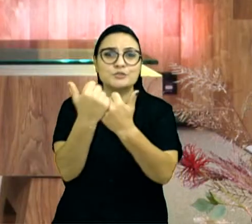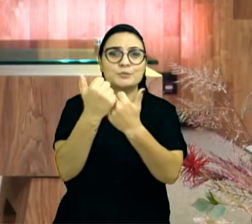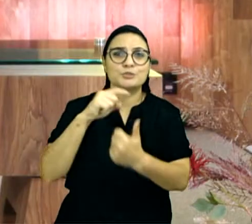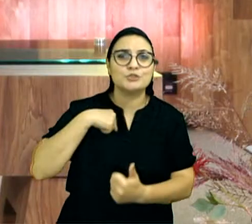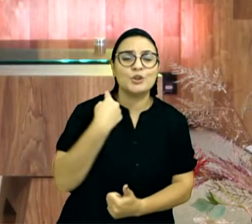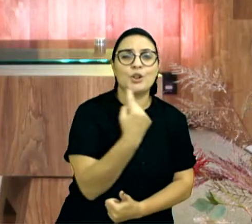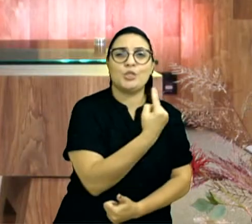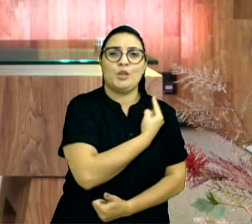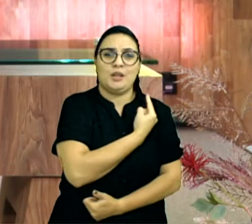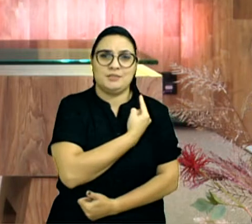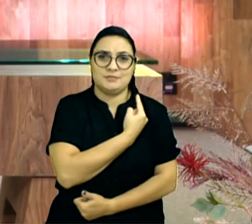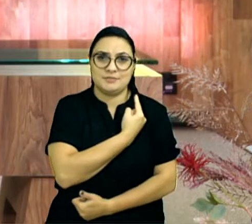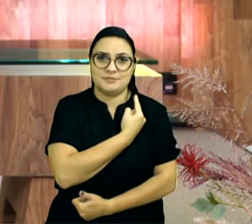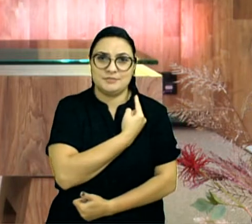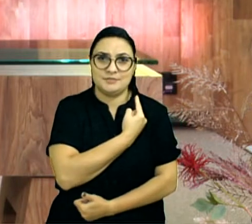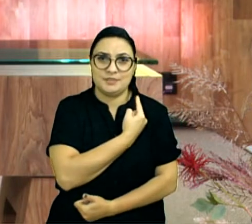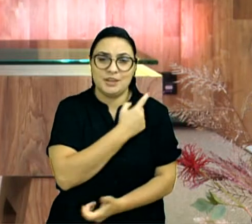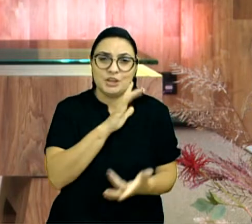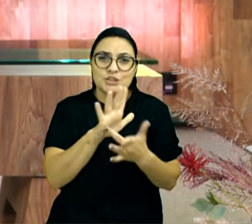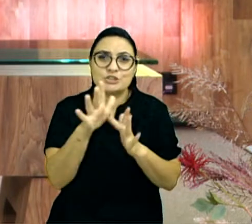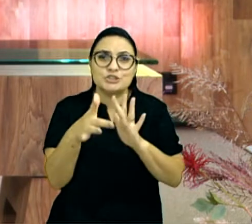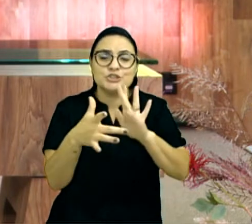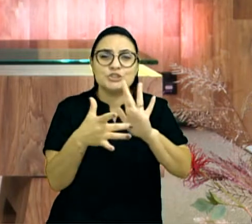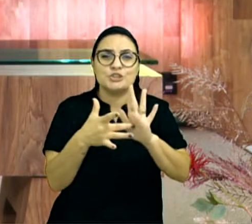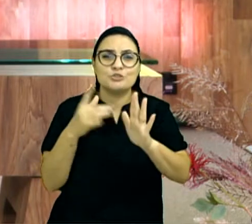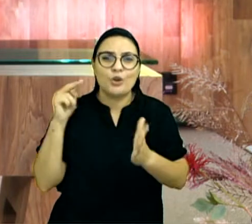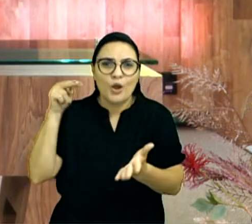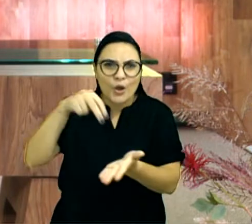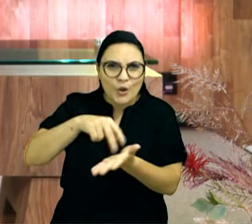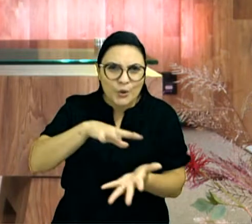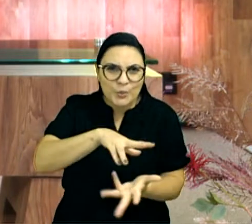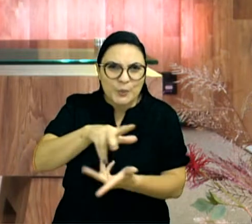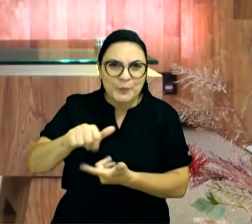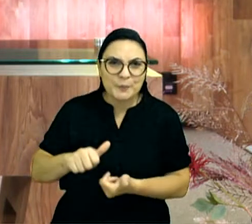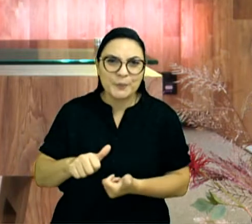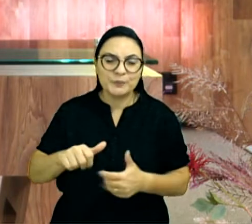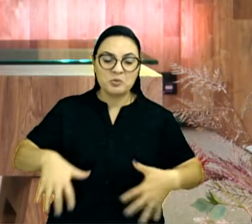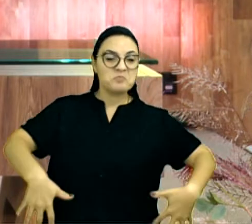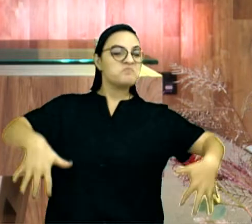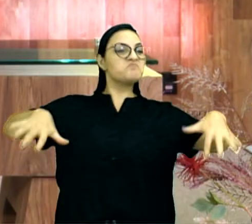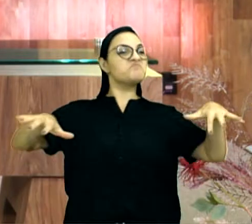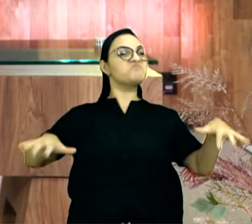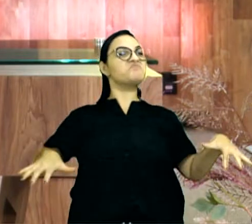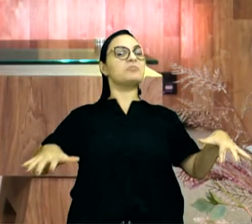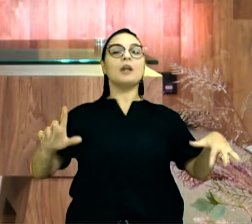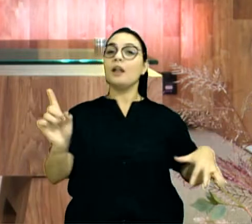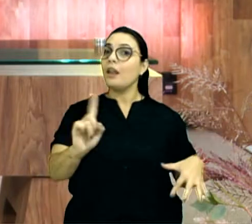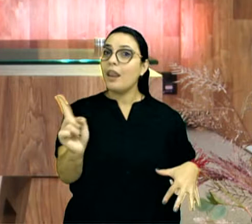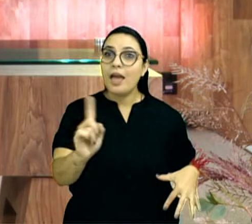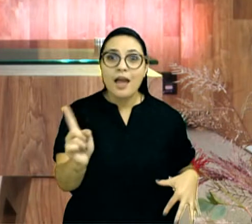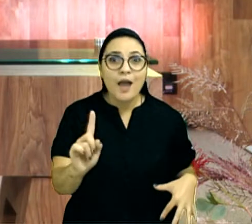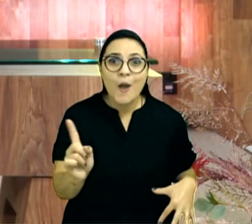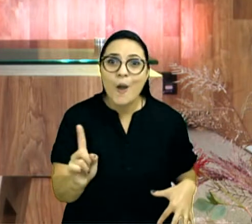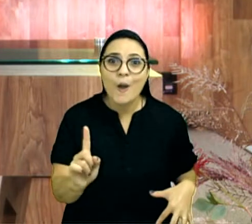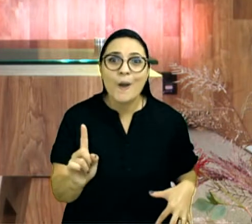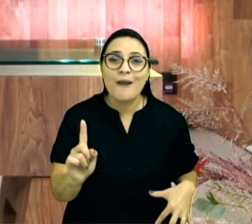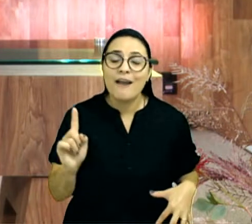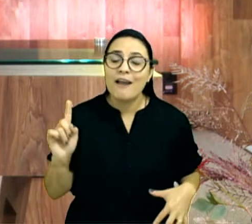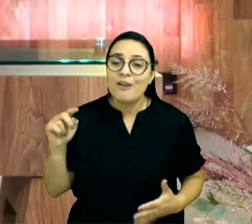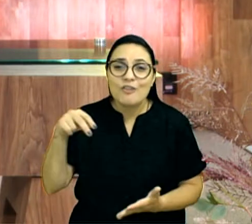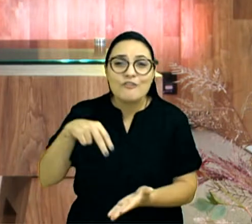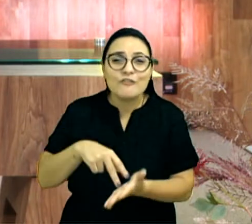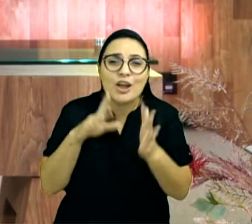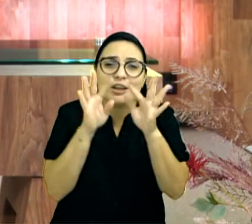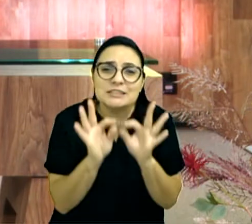eu não vim para ser servido, mas eu vim, para servir, e quando ele lava os pés, e os